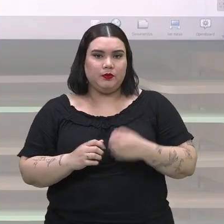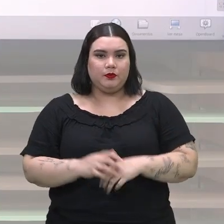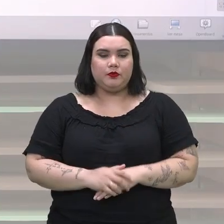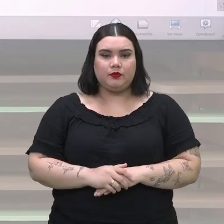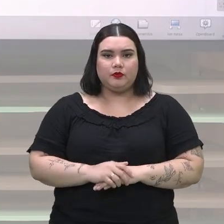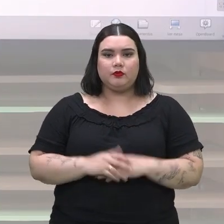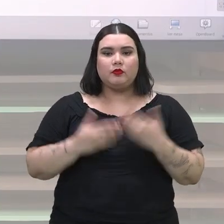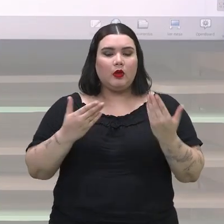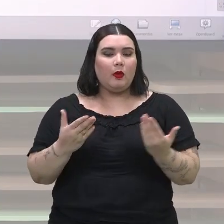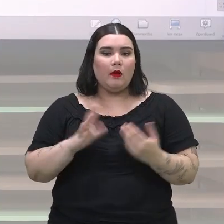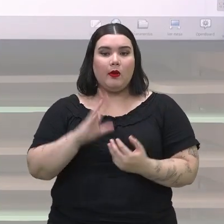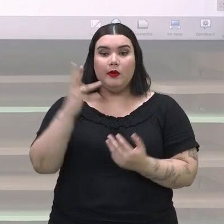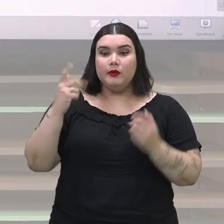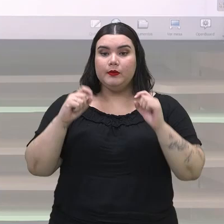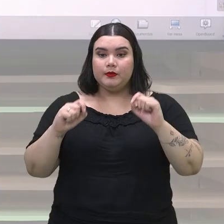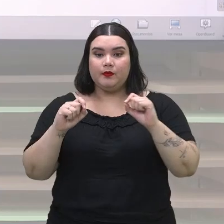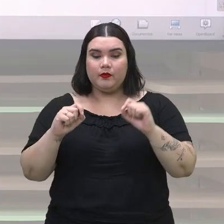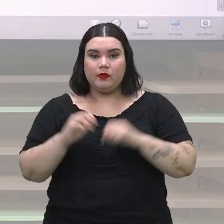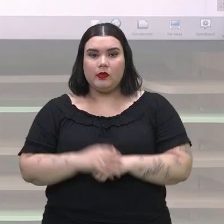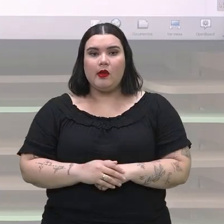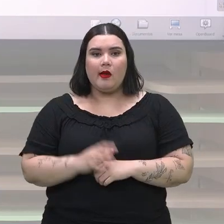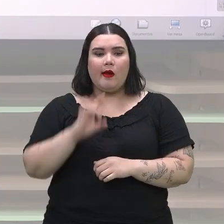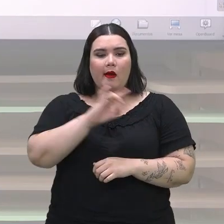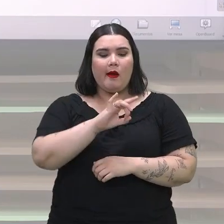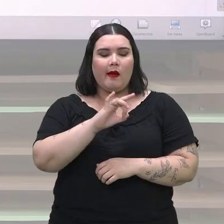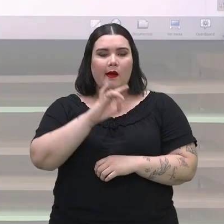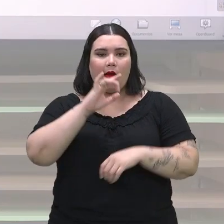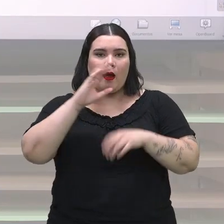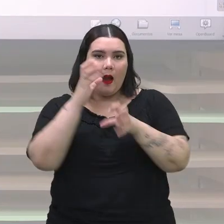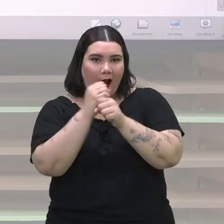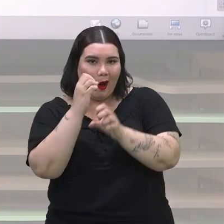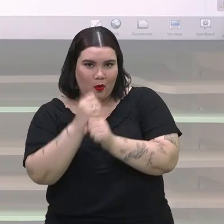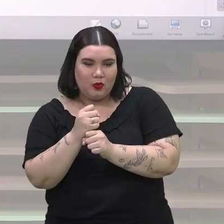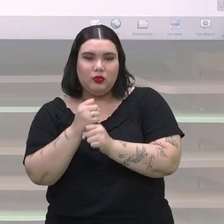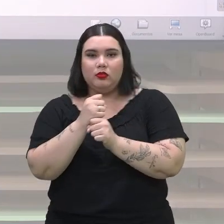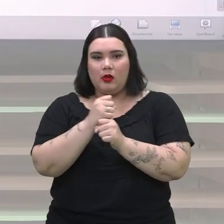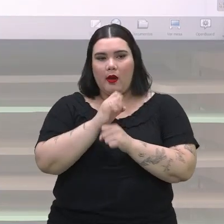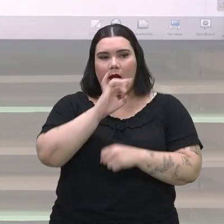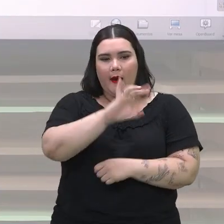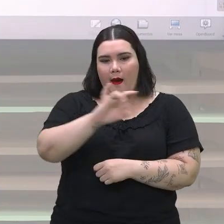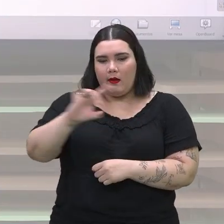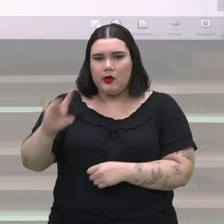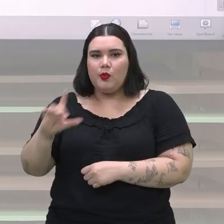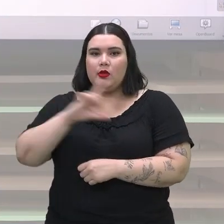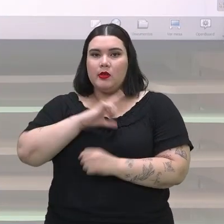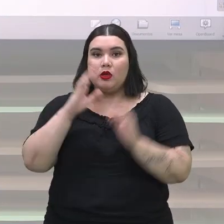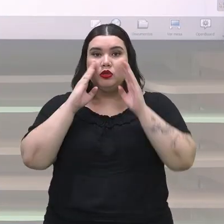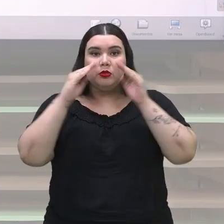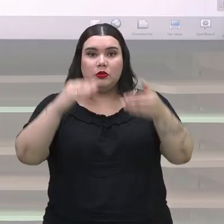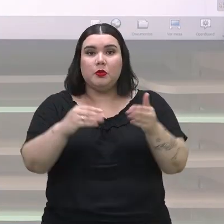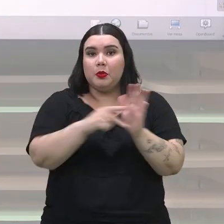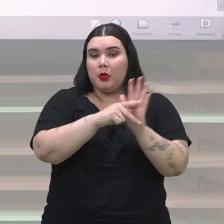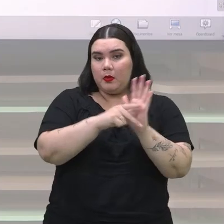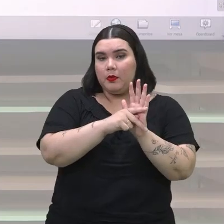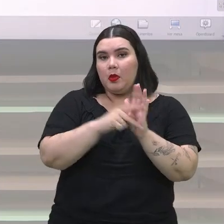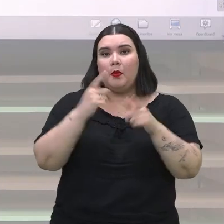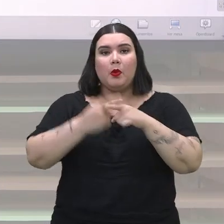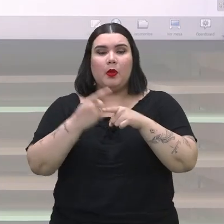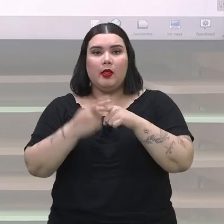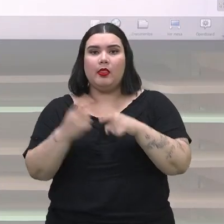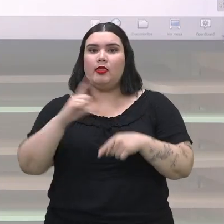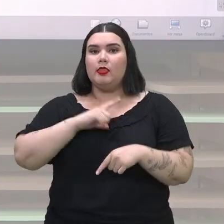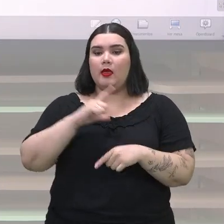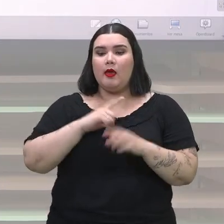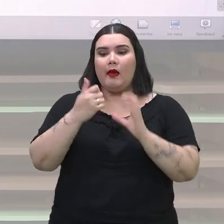acontece? Cada experimento possui o seu espaço amostral específico, pois ele é formado por